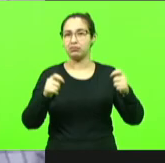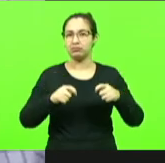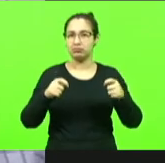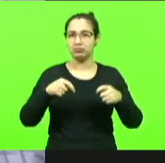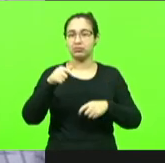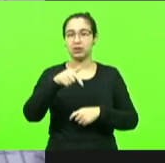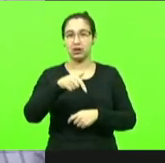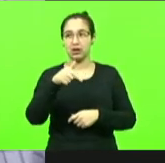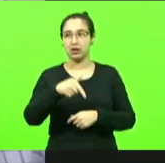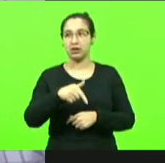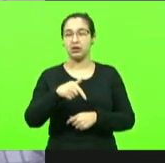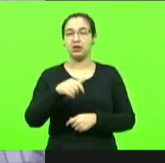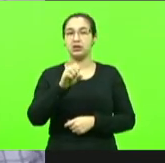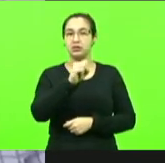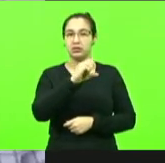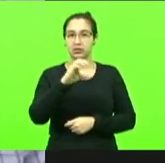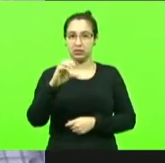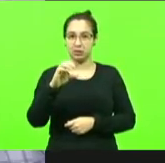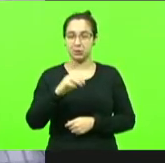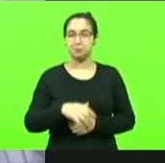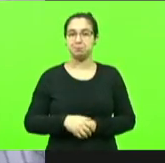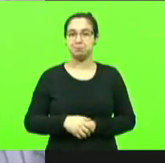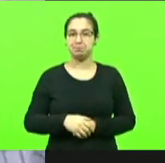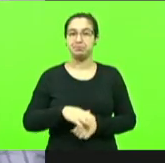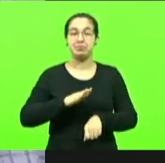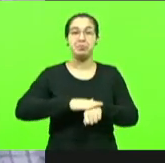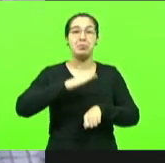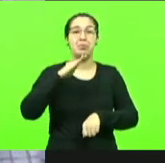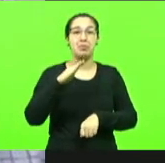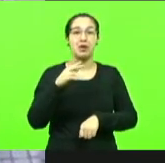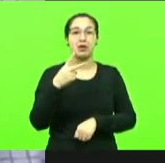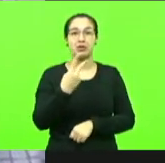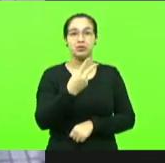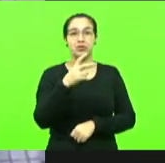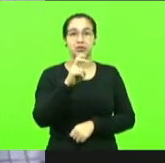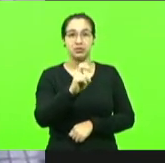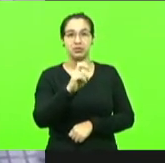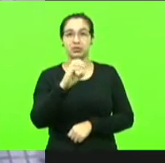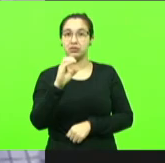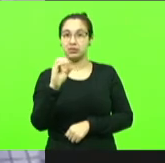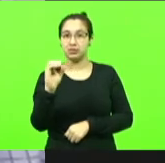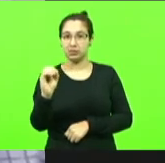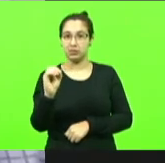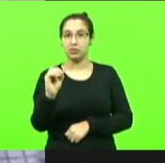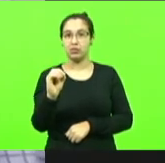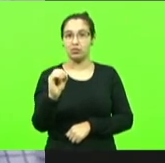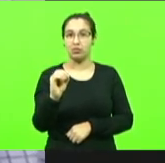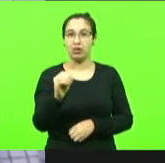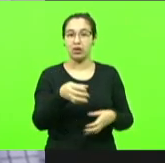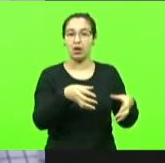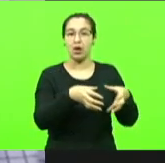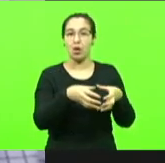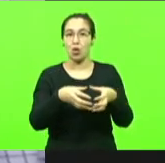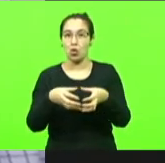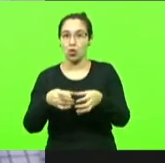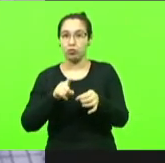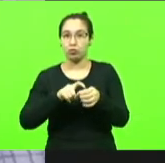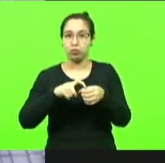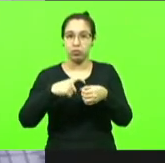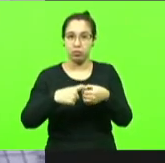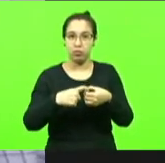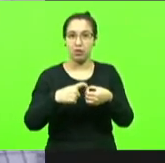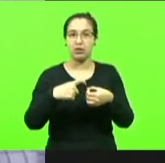Catarina são mais de 250 cooperativas associadas ao